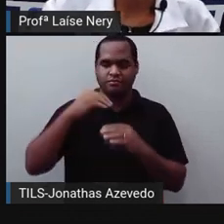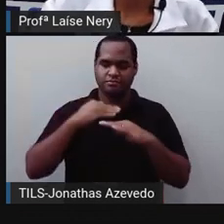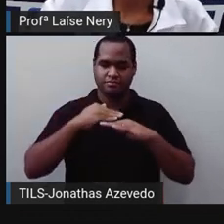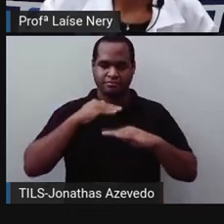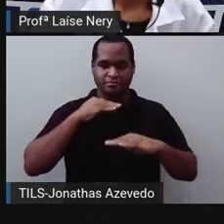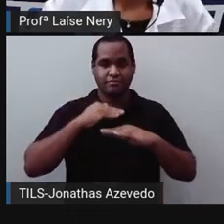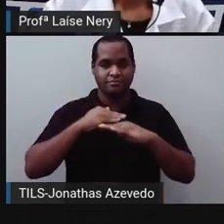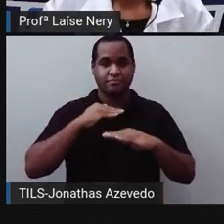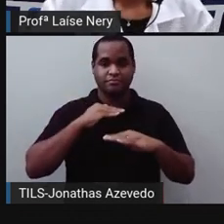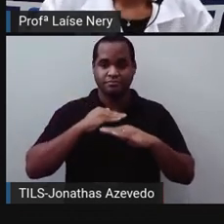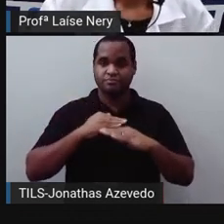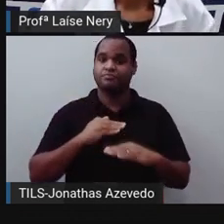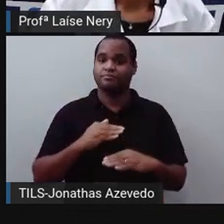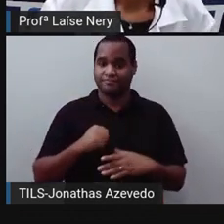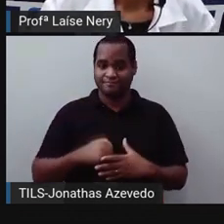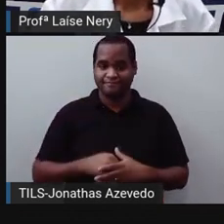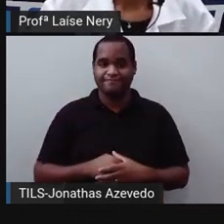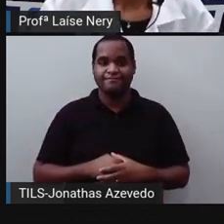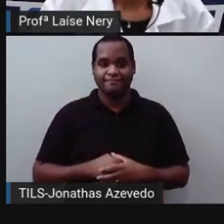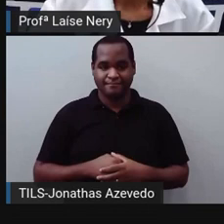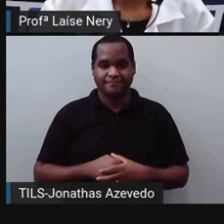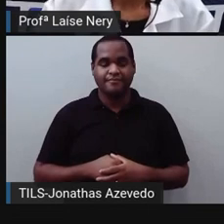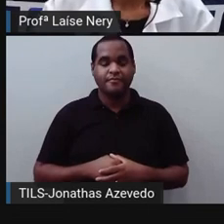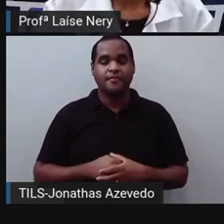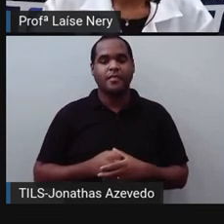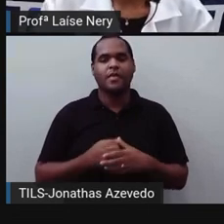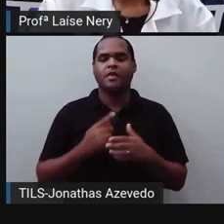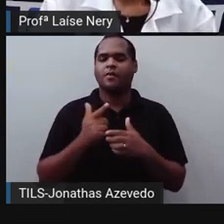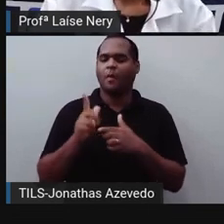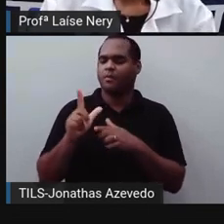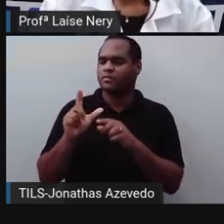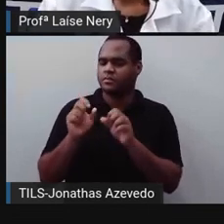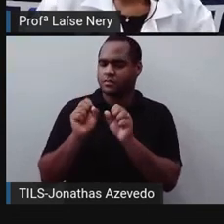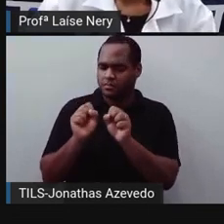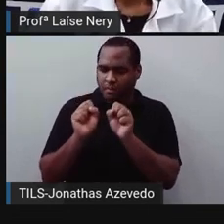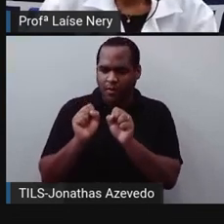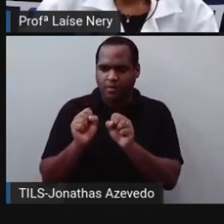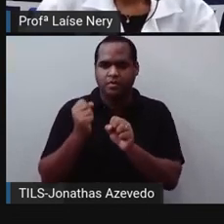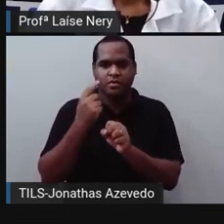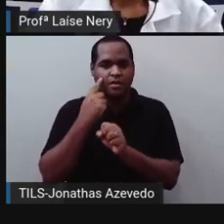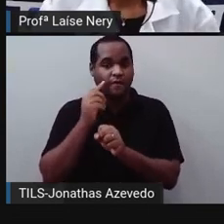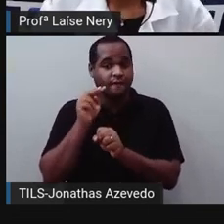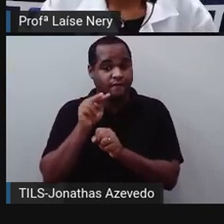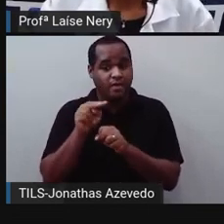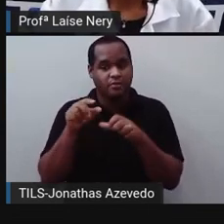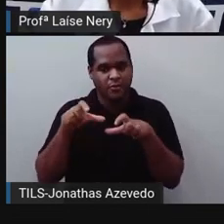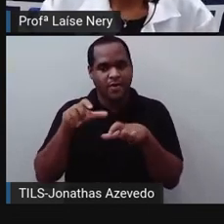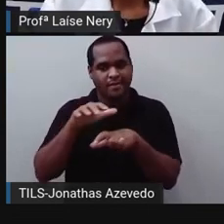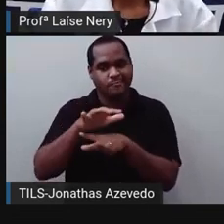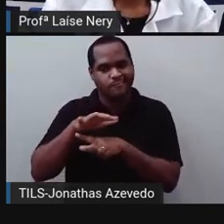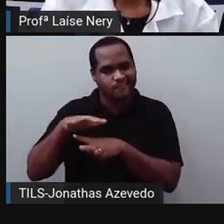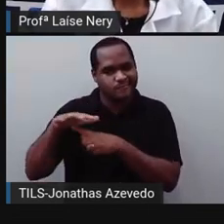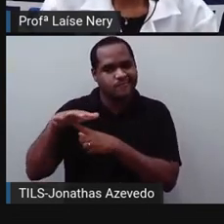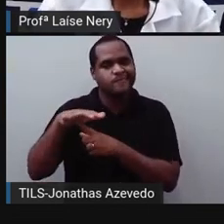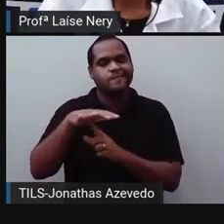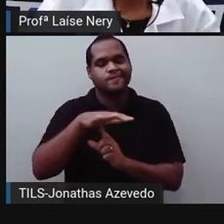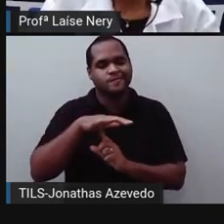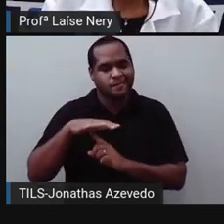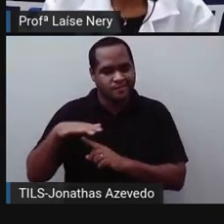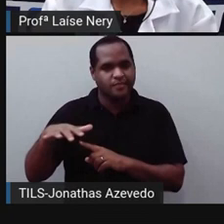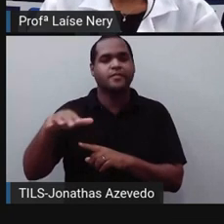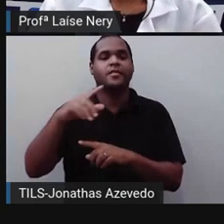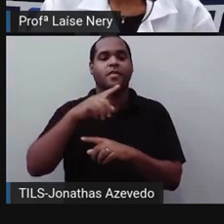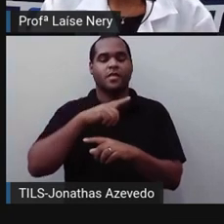comprimento. É algo que nós podemos ver que ele ocupa um espaço, ele tem um